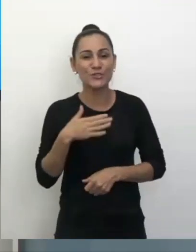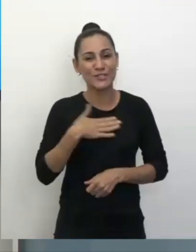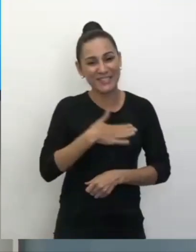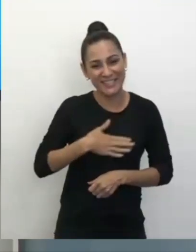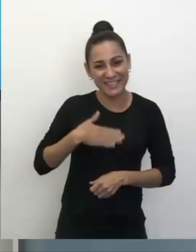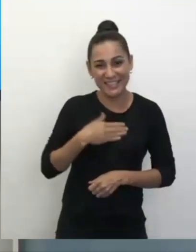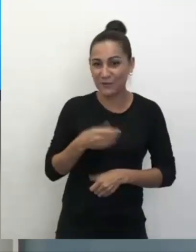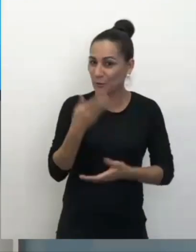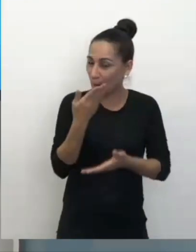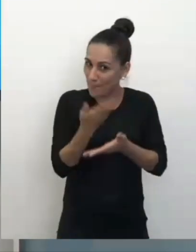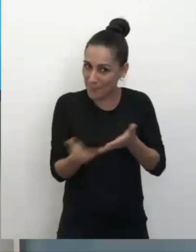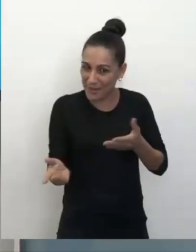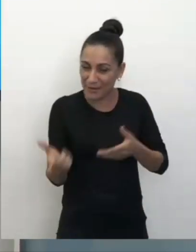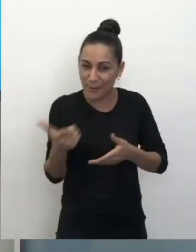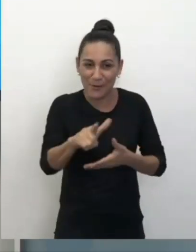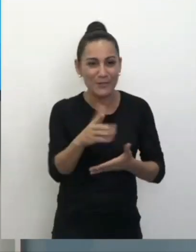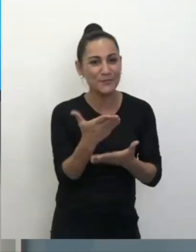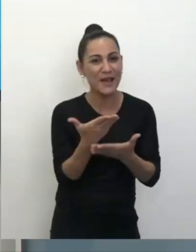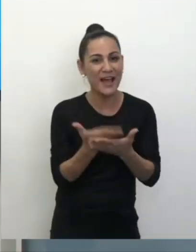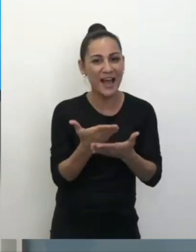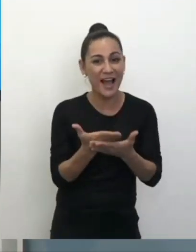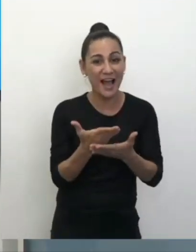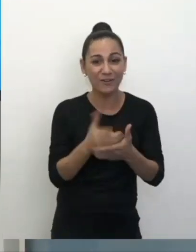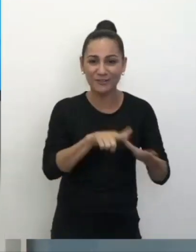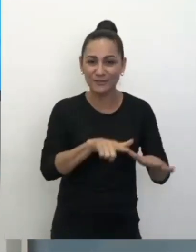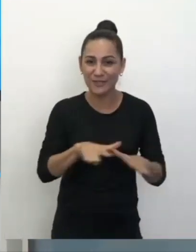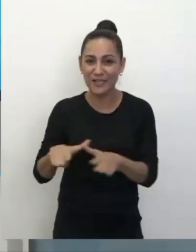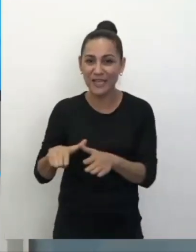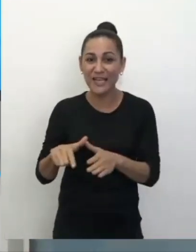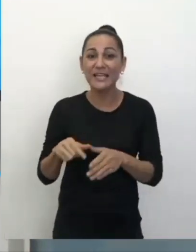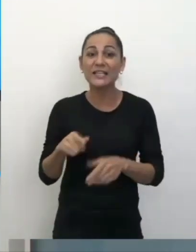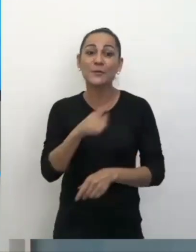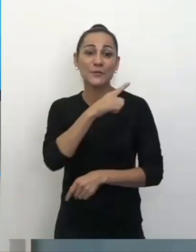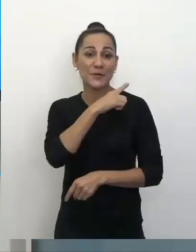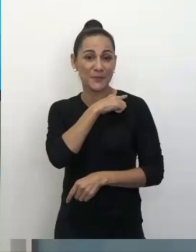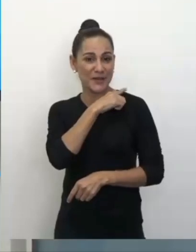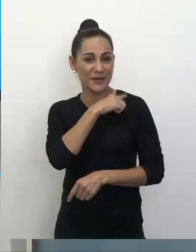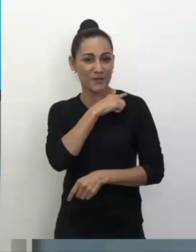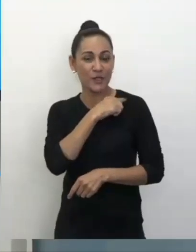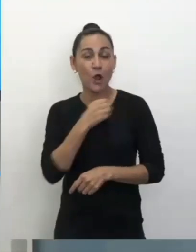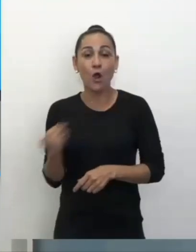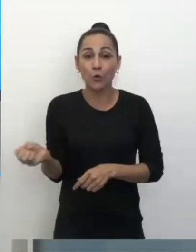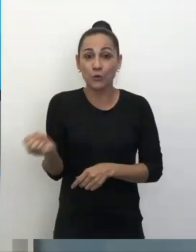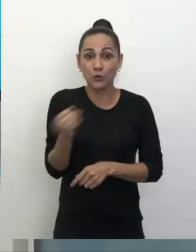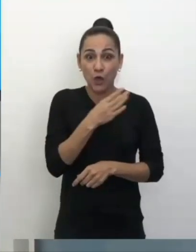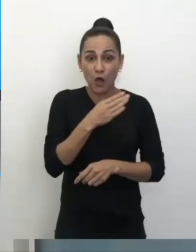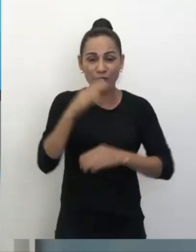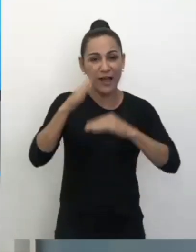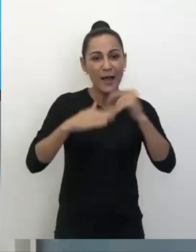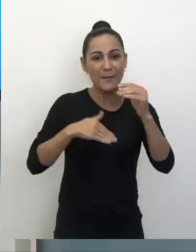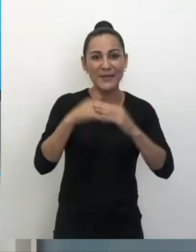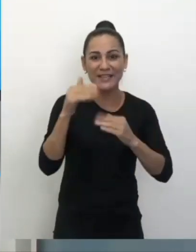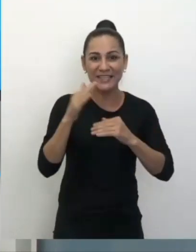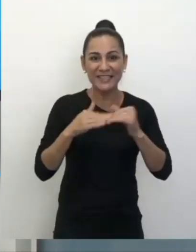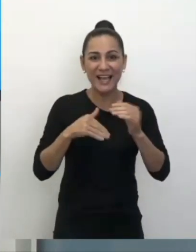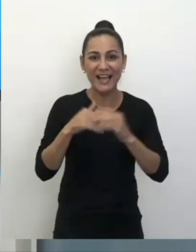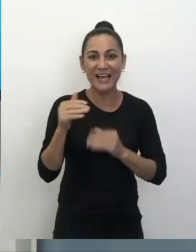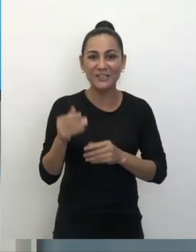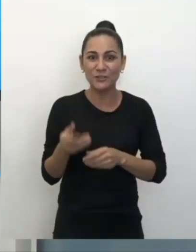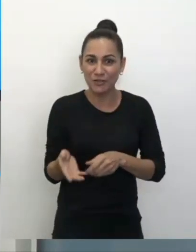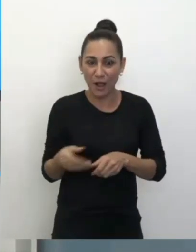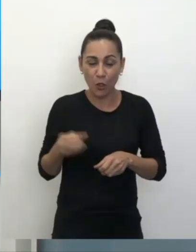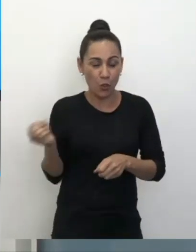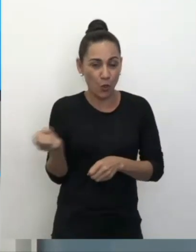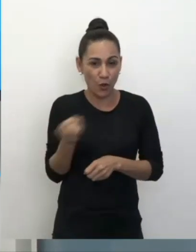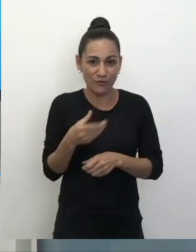não percam aí nossa aula da semana que vem, da primeira série, uma nova habilidade está por vir.